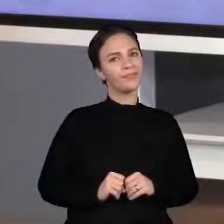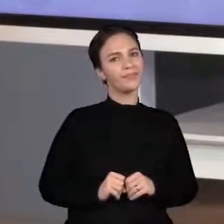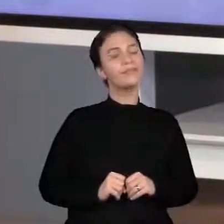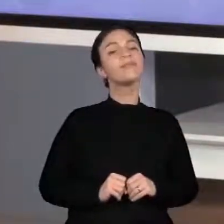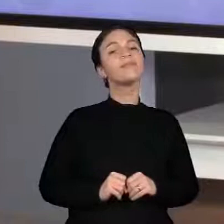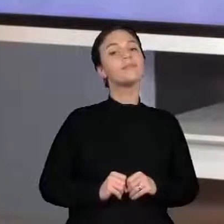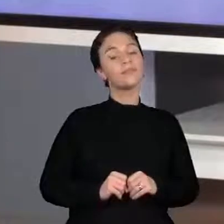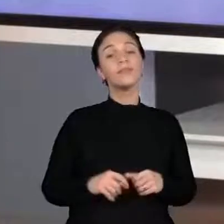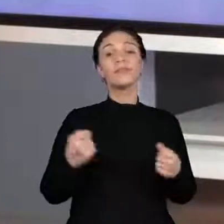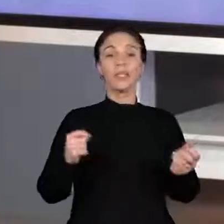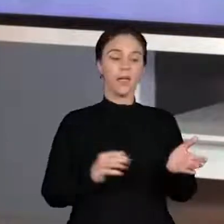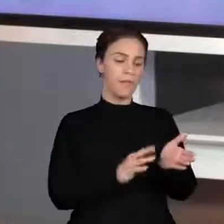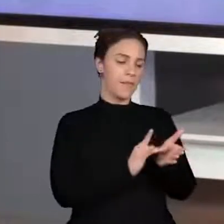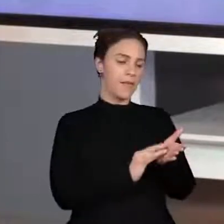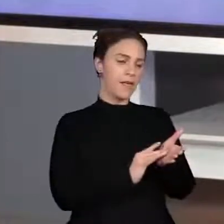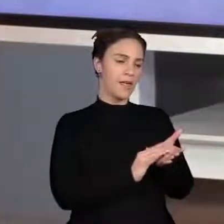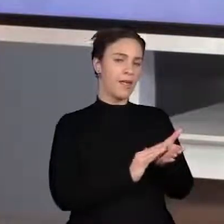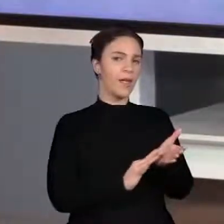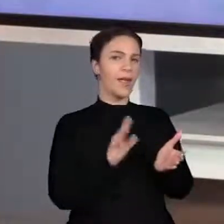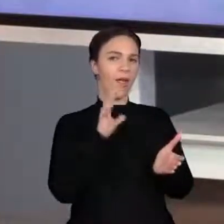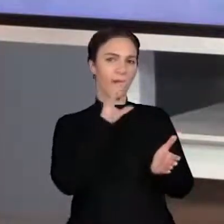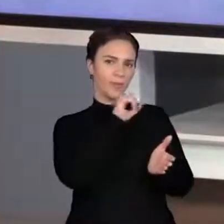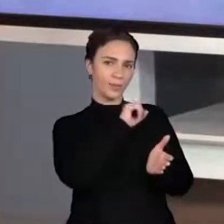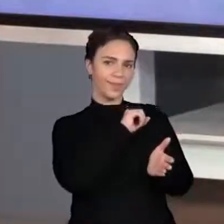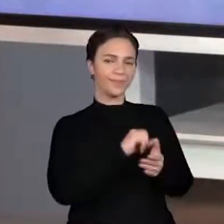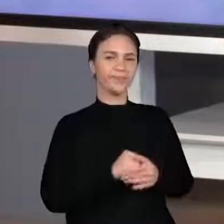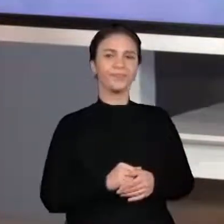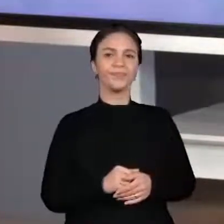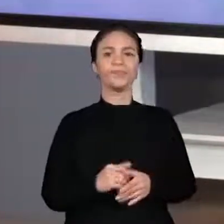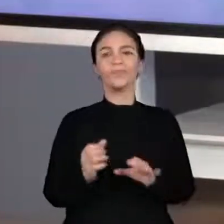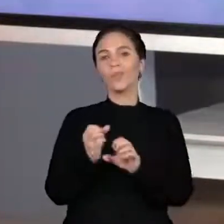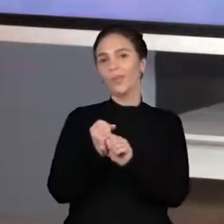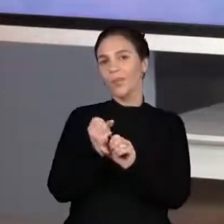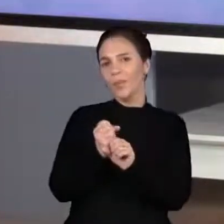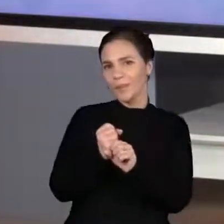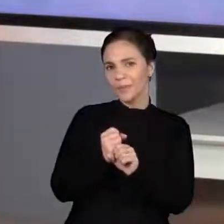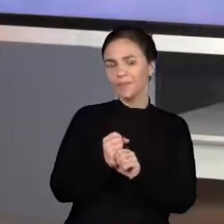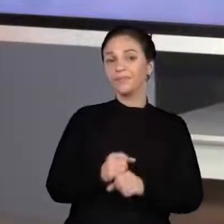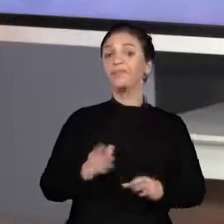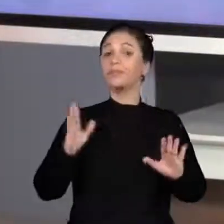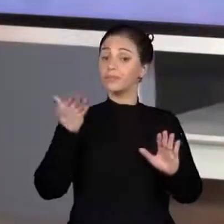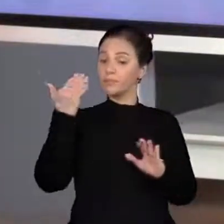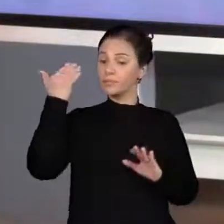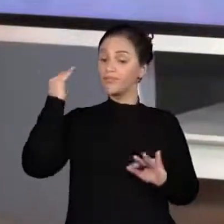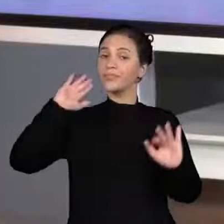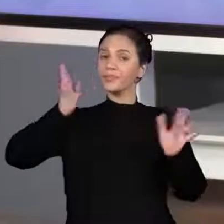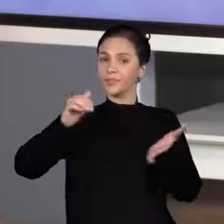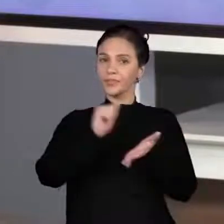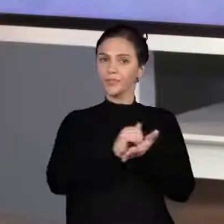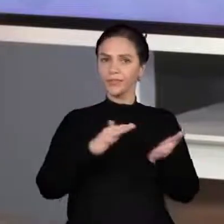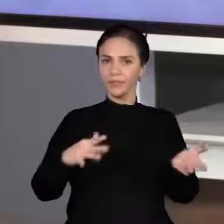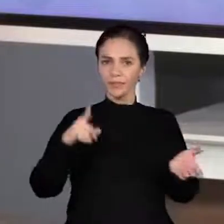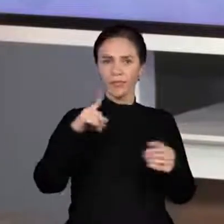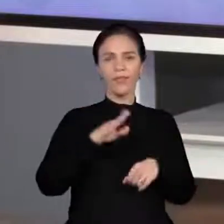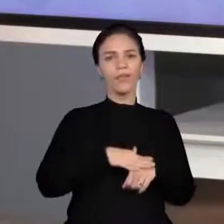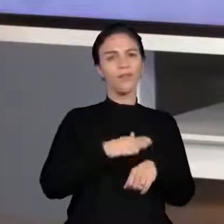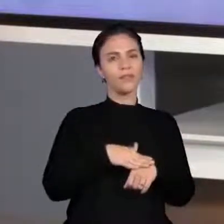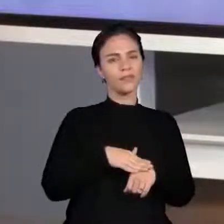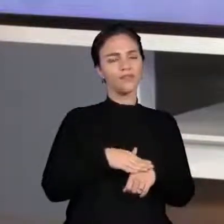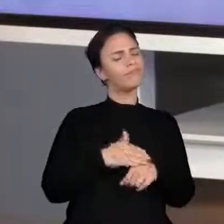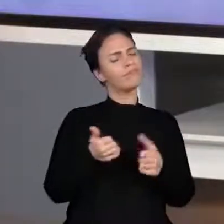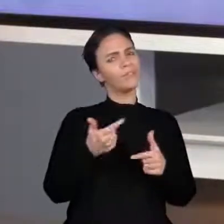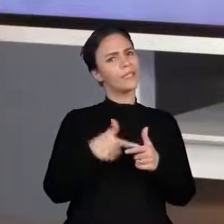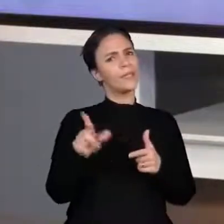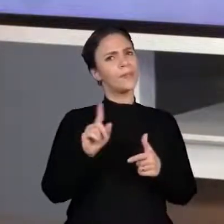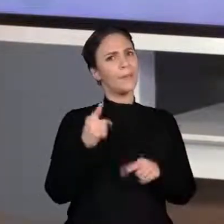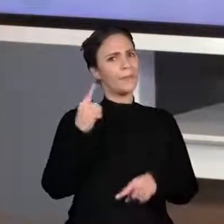precisamos de cálculos rápidos hoje. Já fizemos várias atividades onde vocês calcularam. Então, tudo bem.